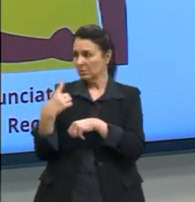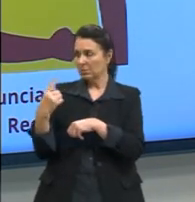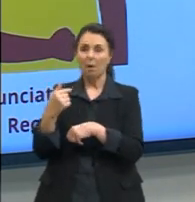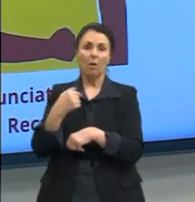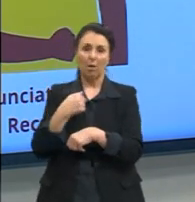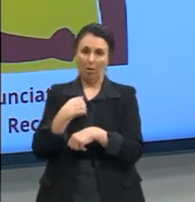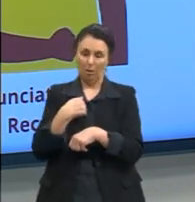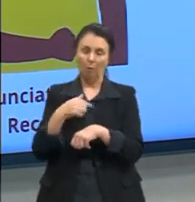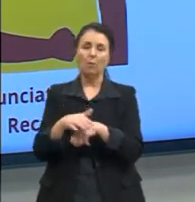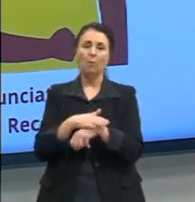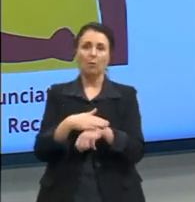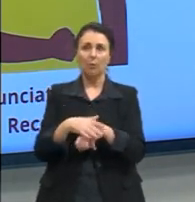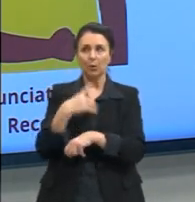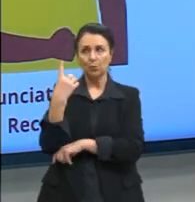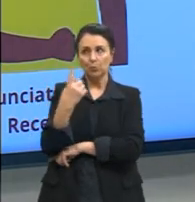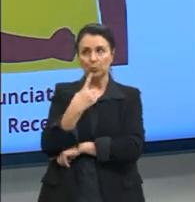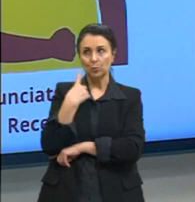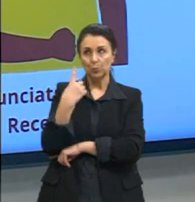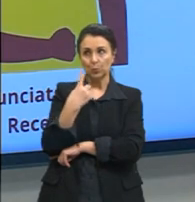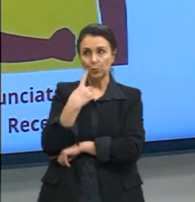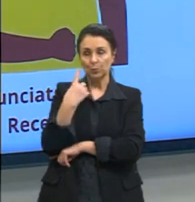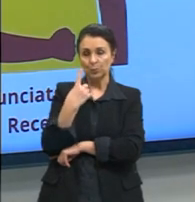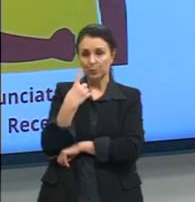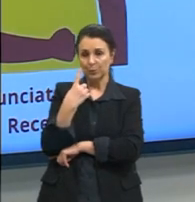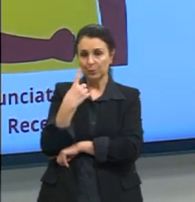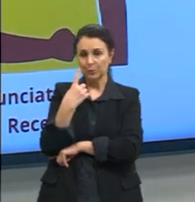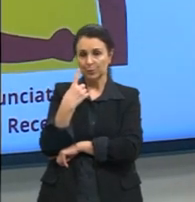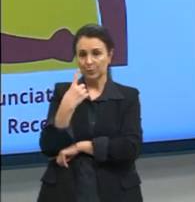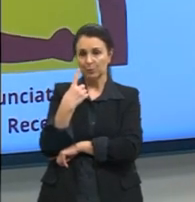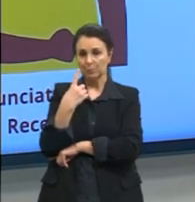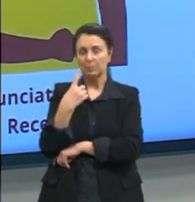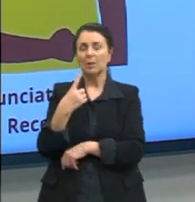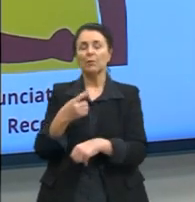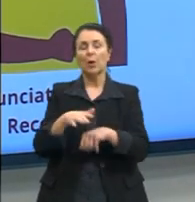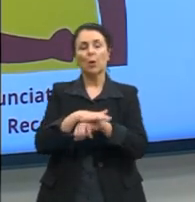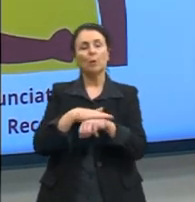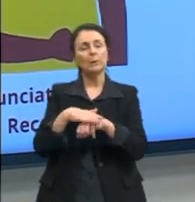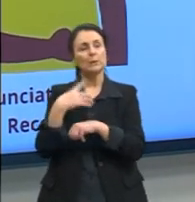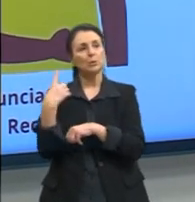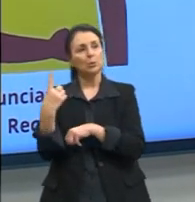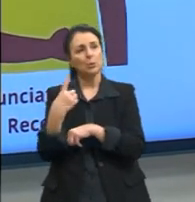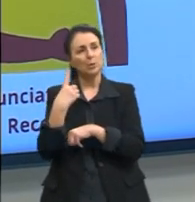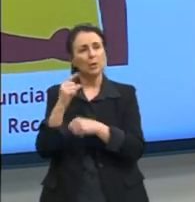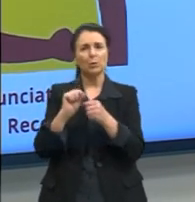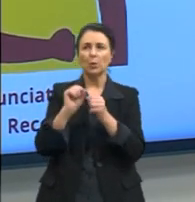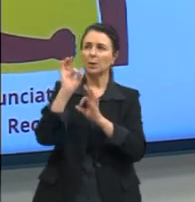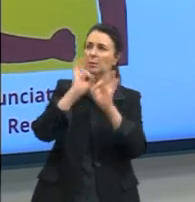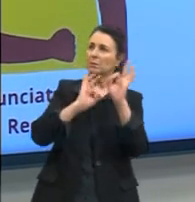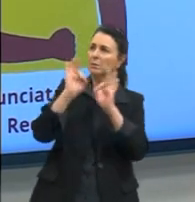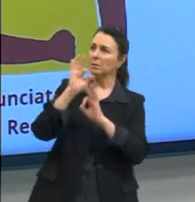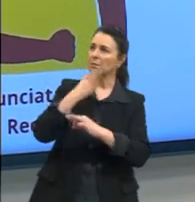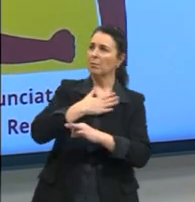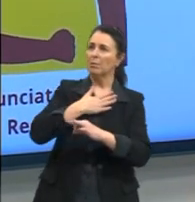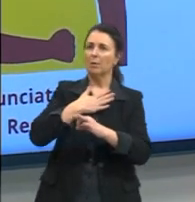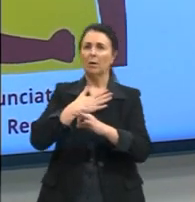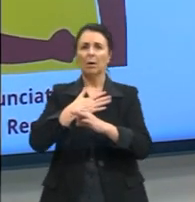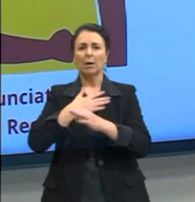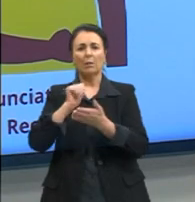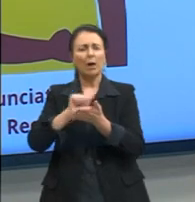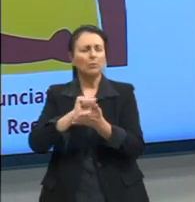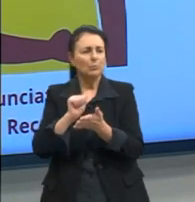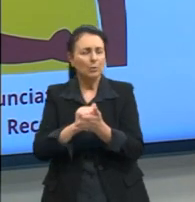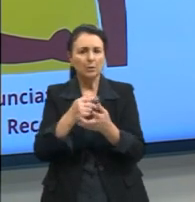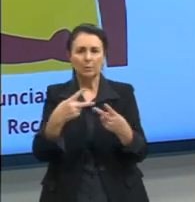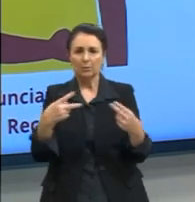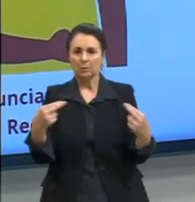às vezes, em casa, como eu moro sozinha, eu falo, às vezes, comigo mesma, que eu tenho que fazer tal coisa, organizando a minha agenda. Quando eu